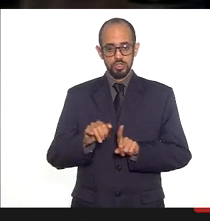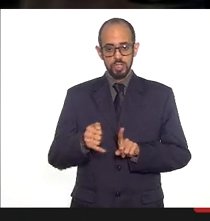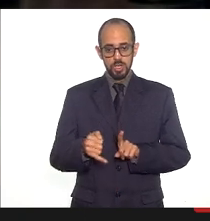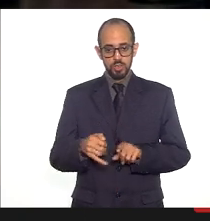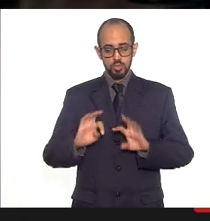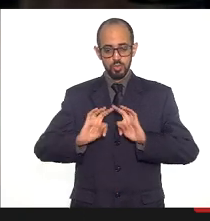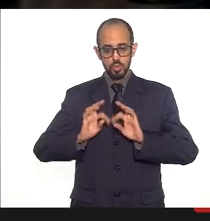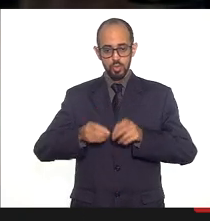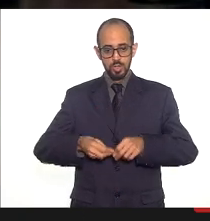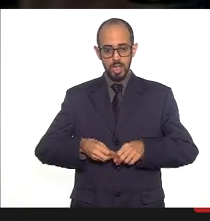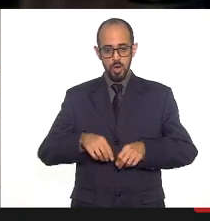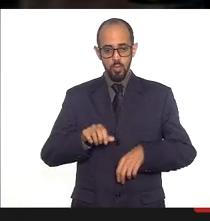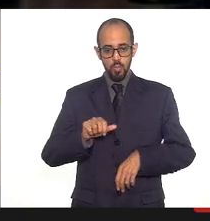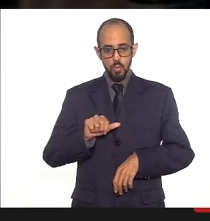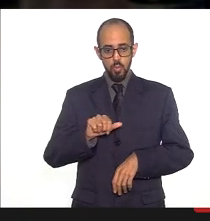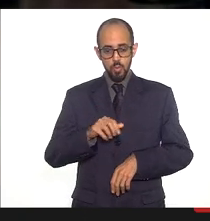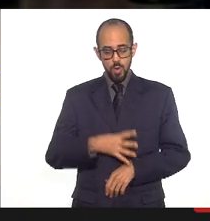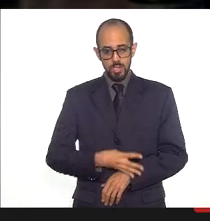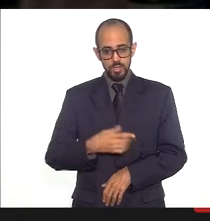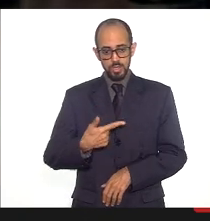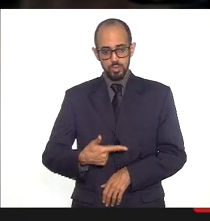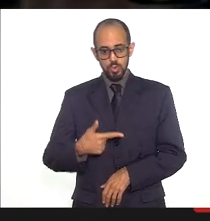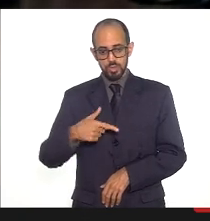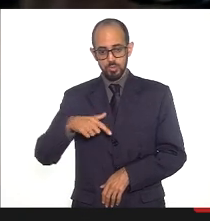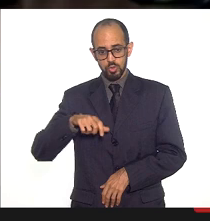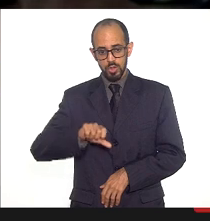profissionais 42.921